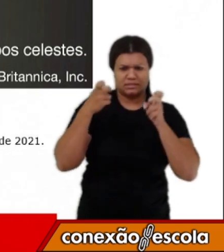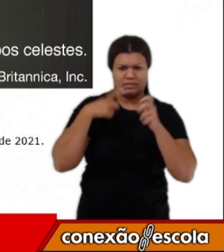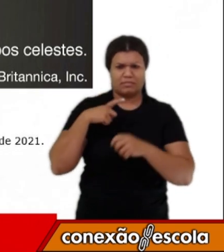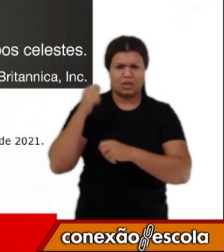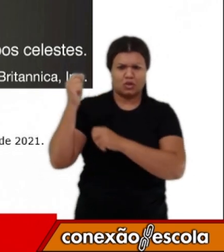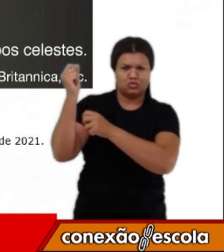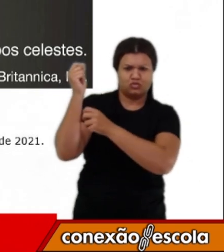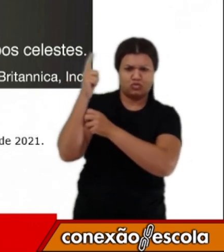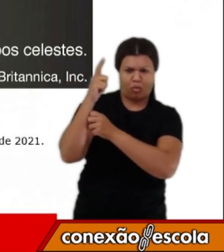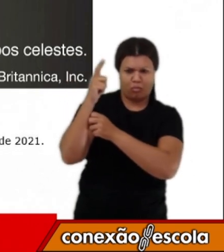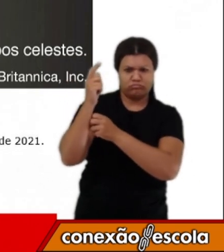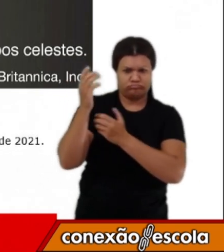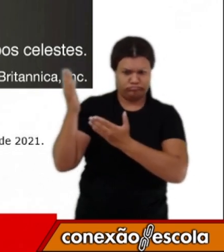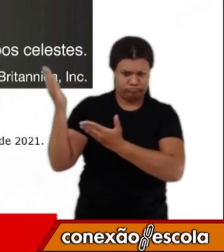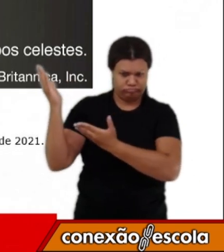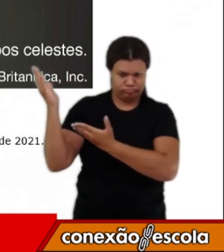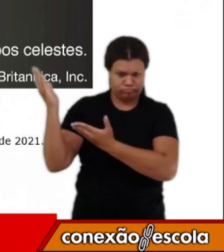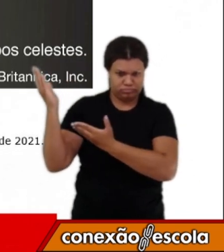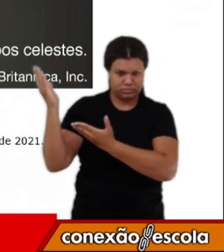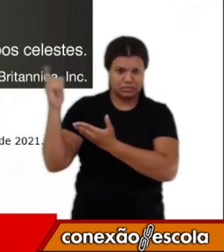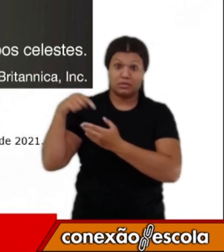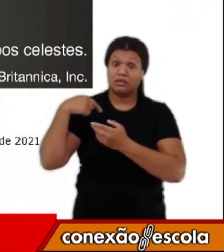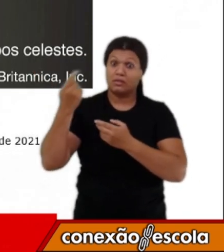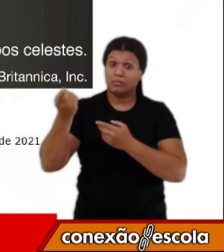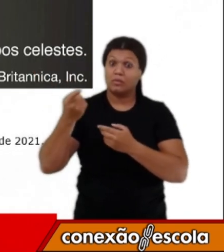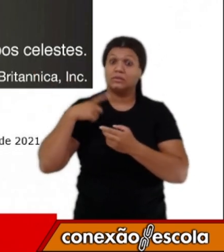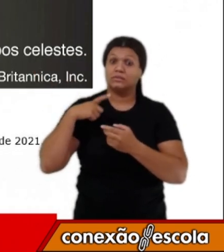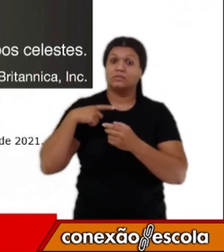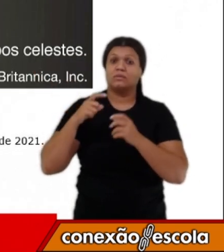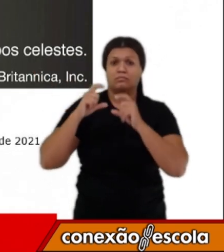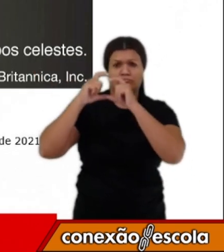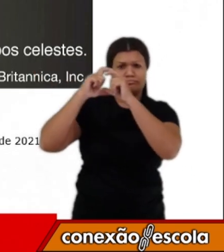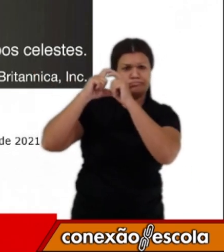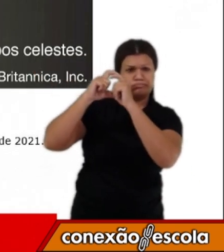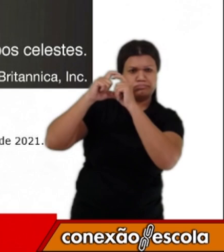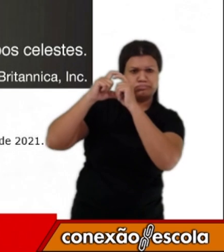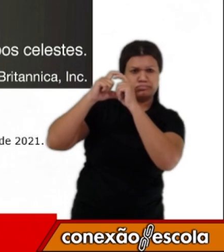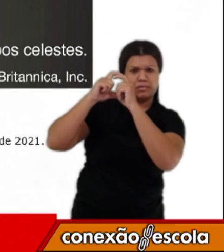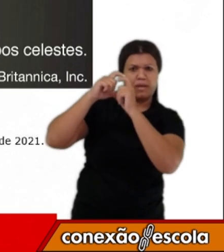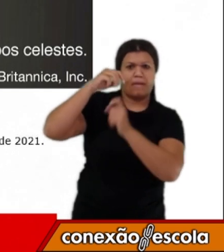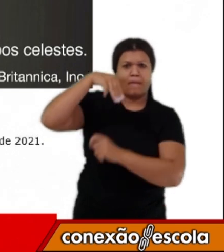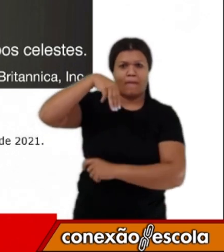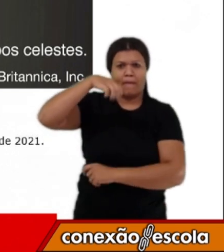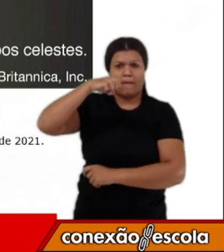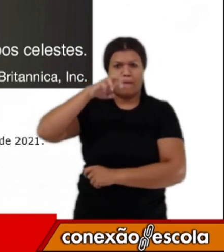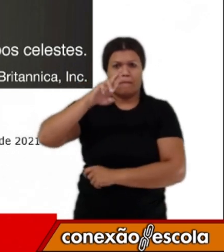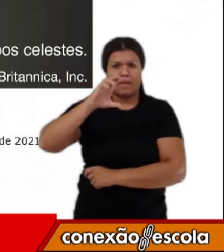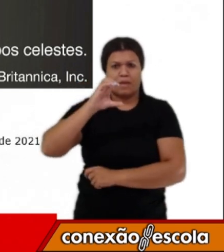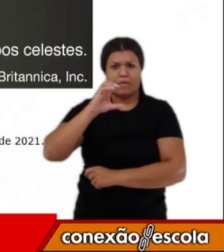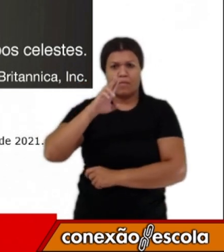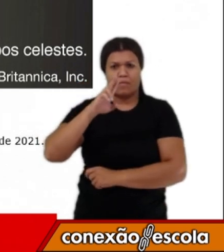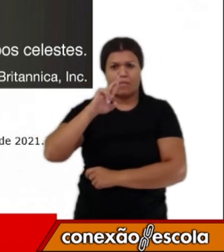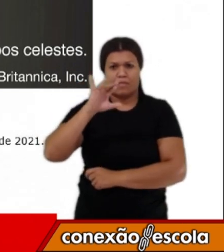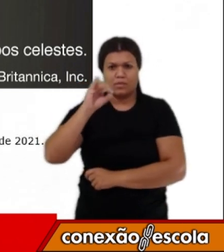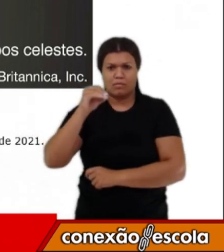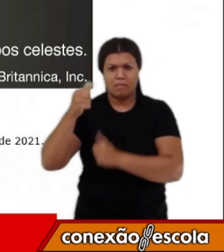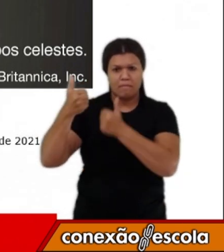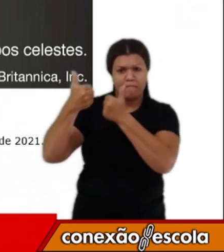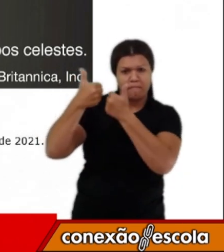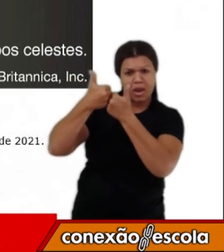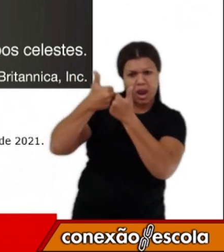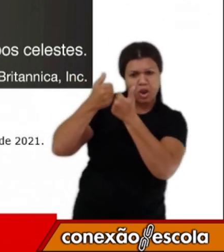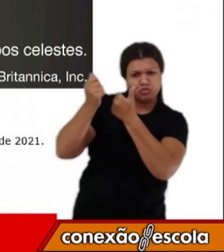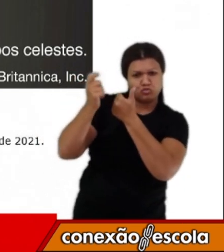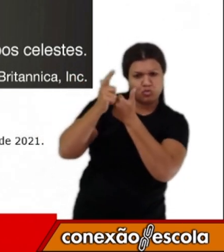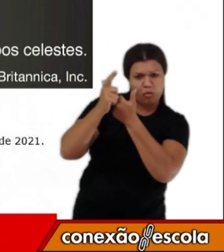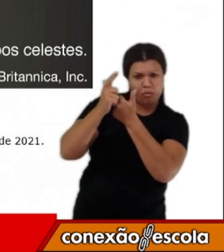e, logo em seguida, nós temos Mercúrio, que é o planeta mais próximo do Sol. Ao lado